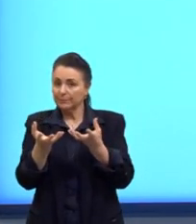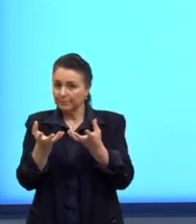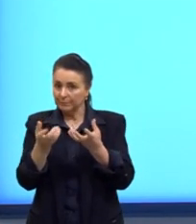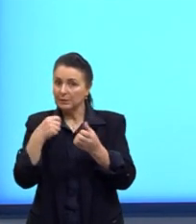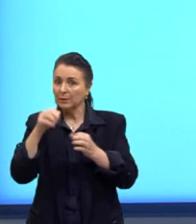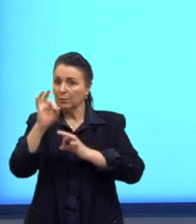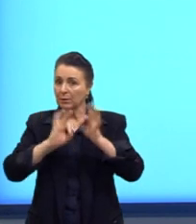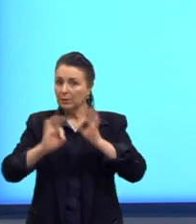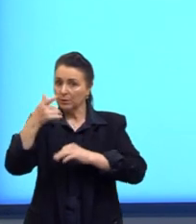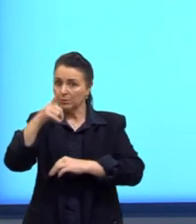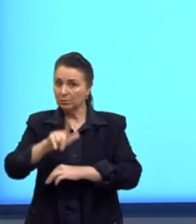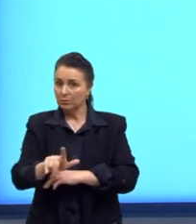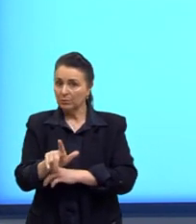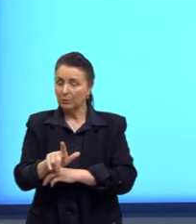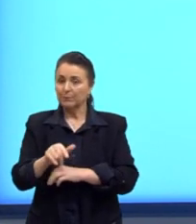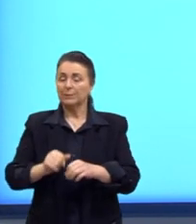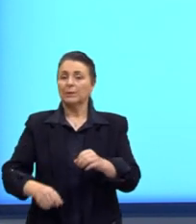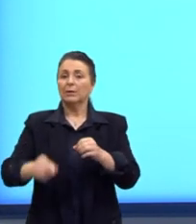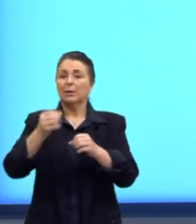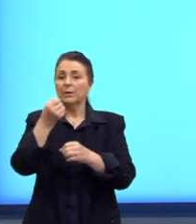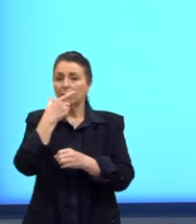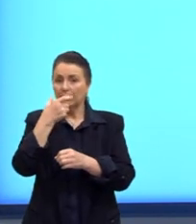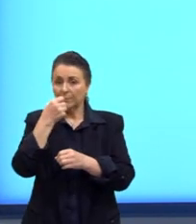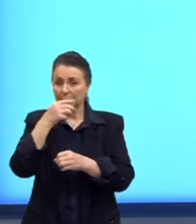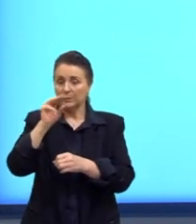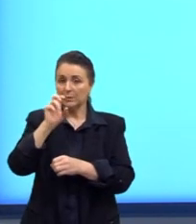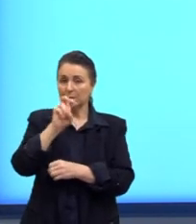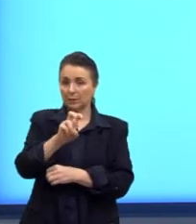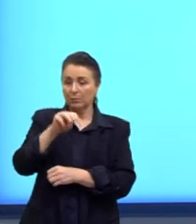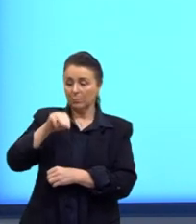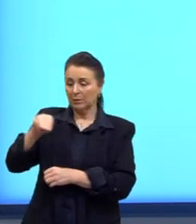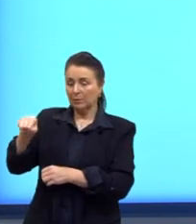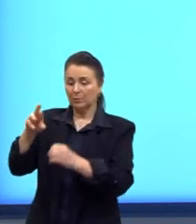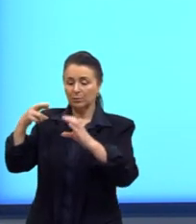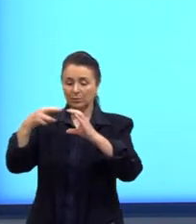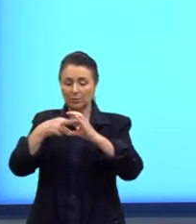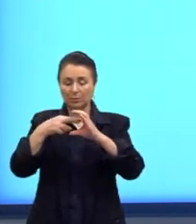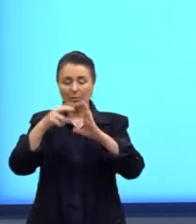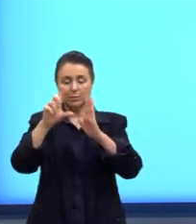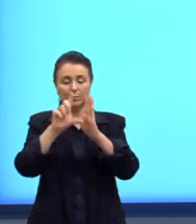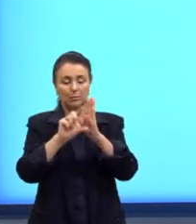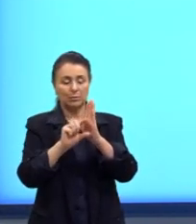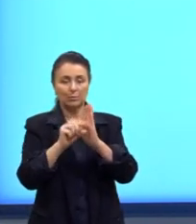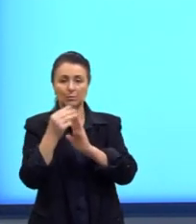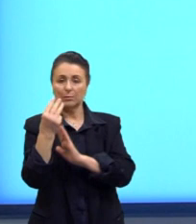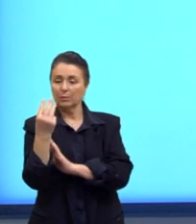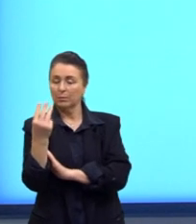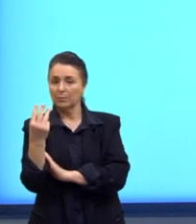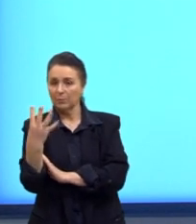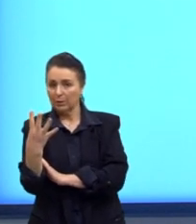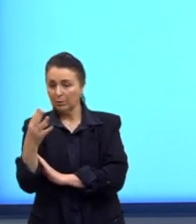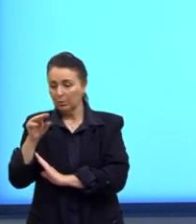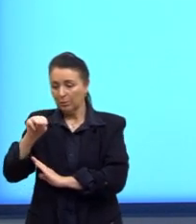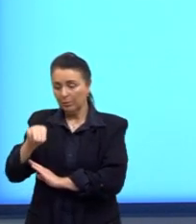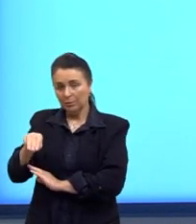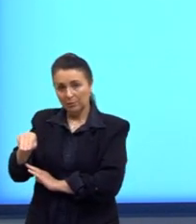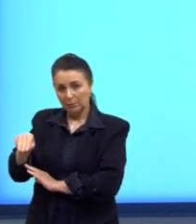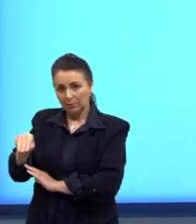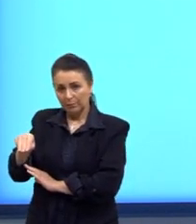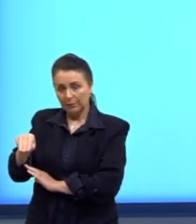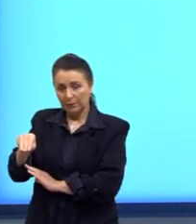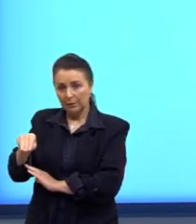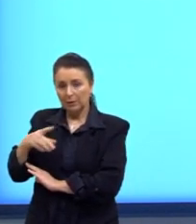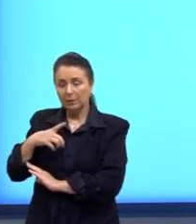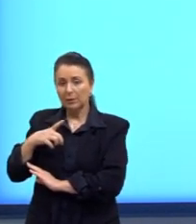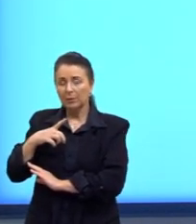Considerando as pílulas com 5 milímetros de raio, que vai ser diminuído então para 4 milímetros, né? E por consequência